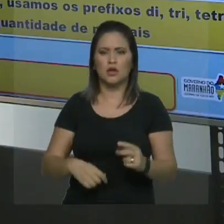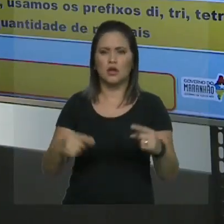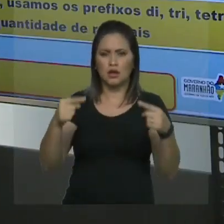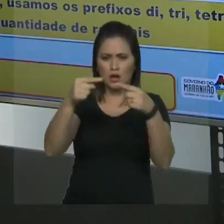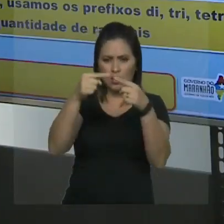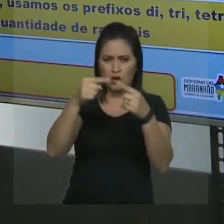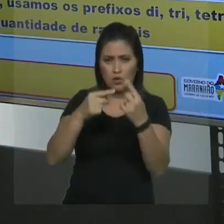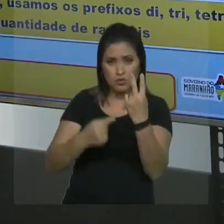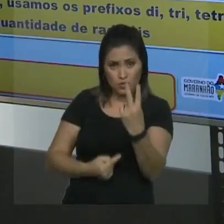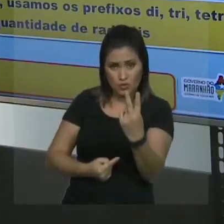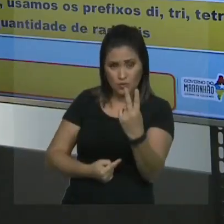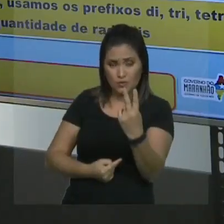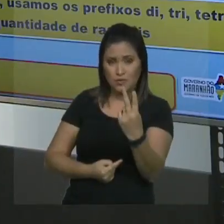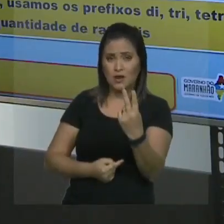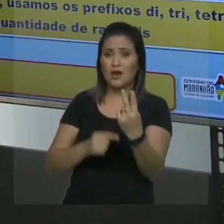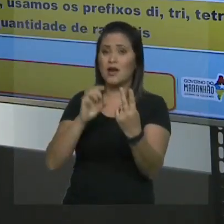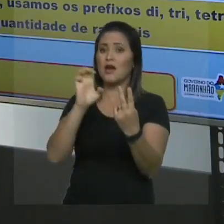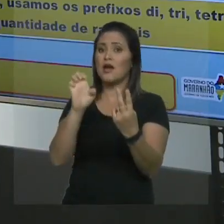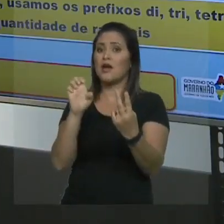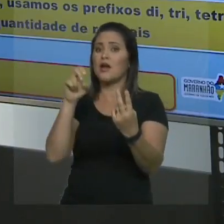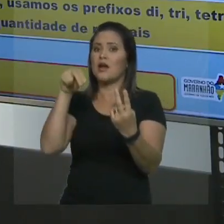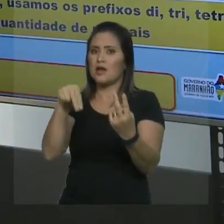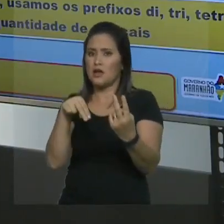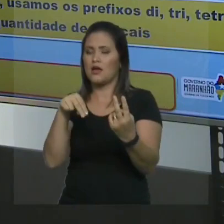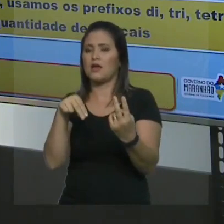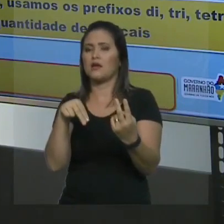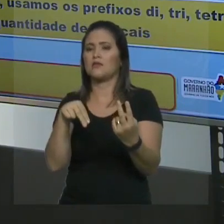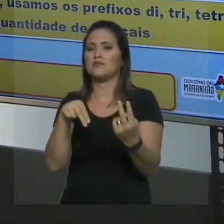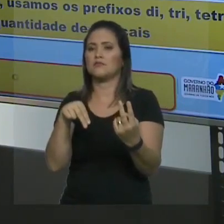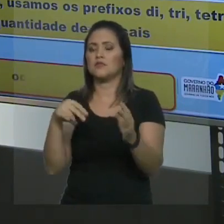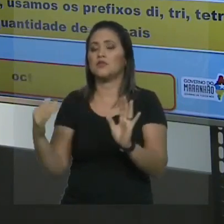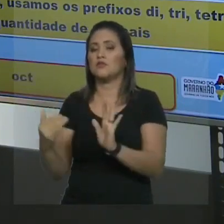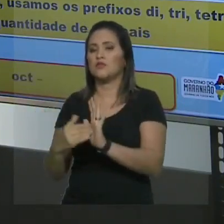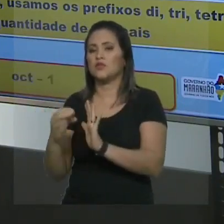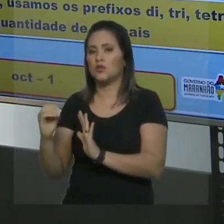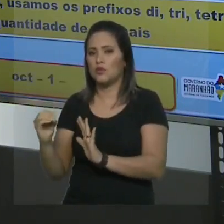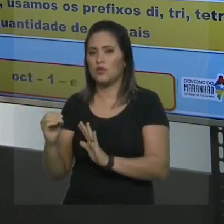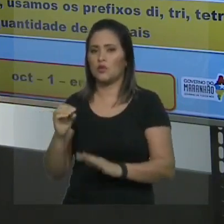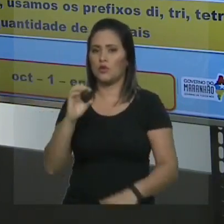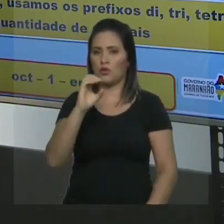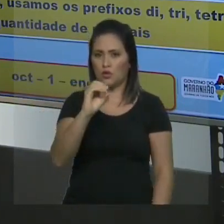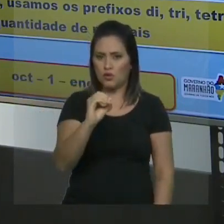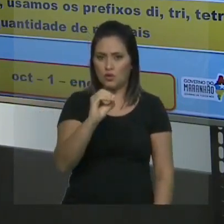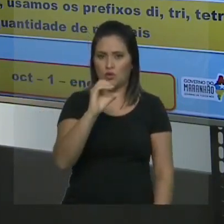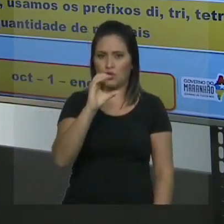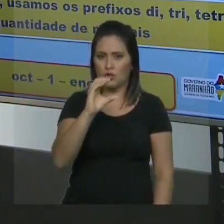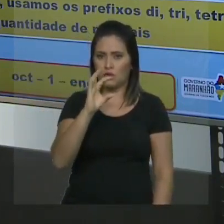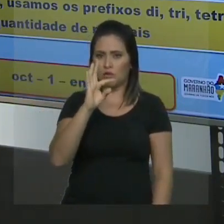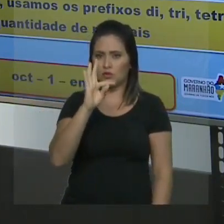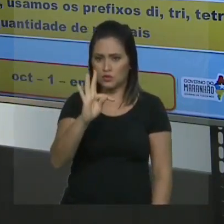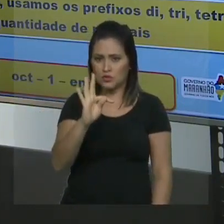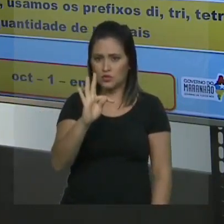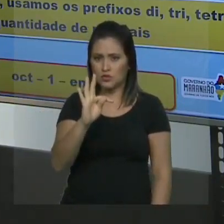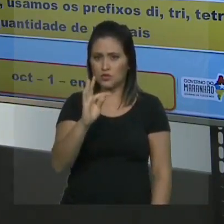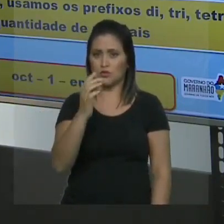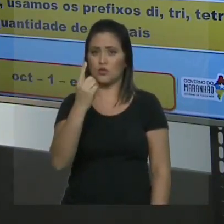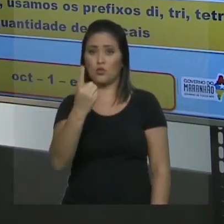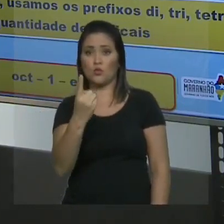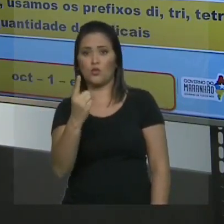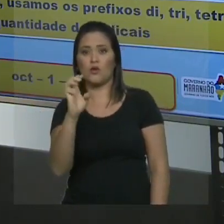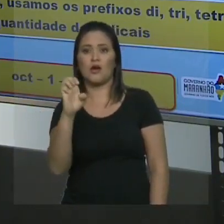octeno, onde a dupla está no carbono 1. Então, fica oct, 1eno. Ok?